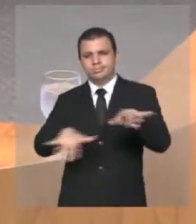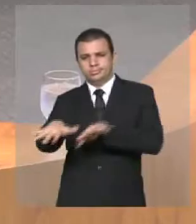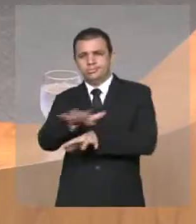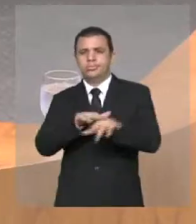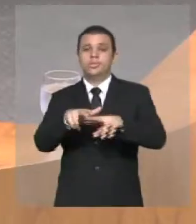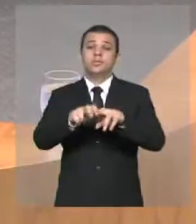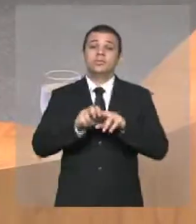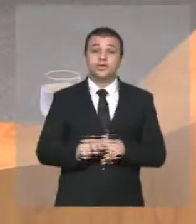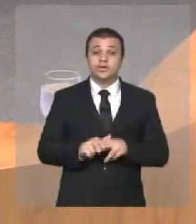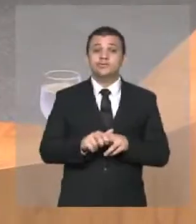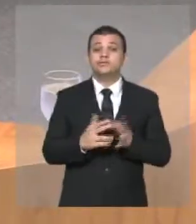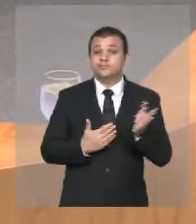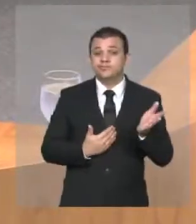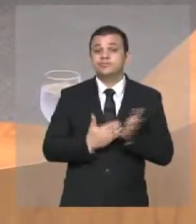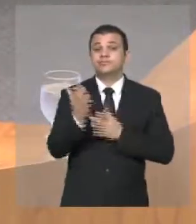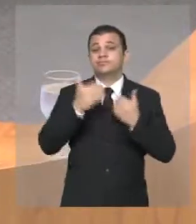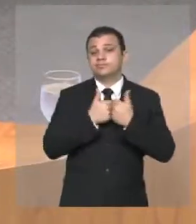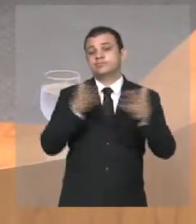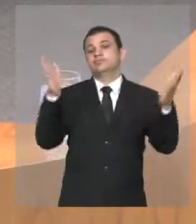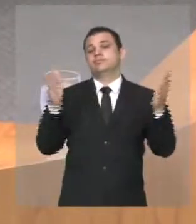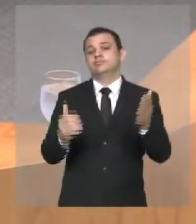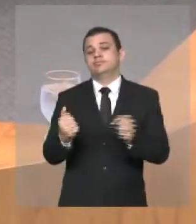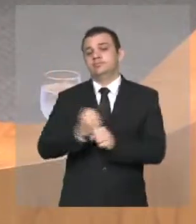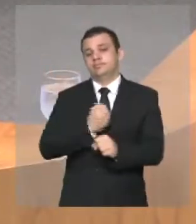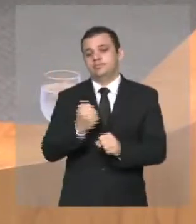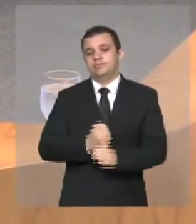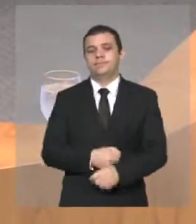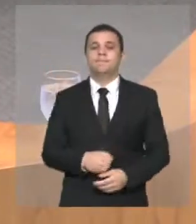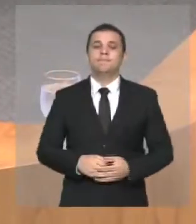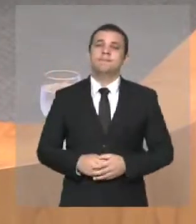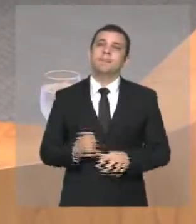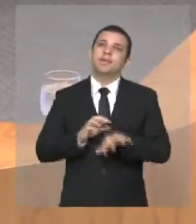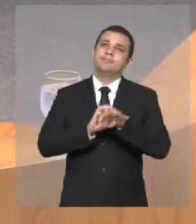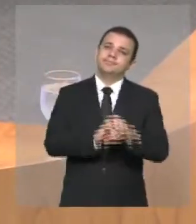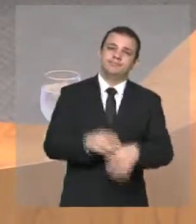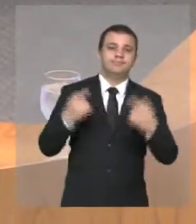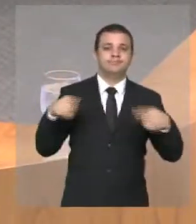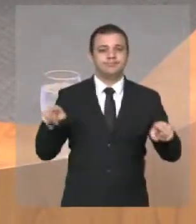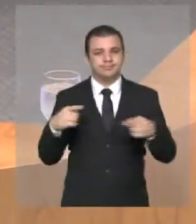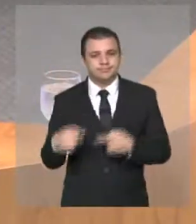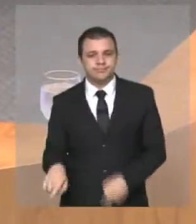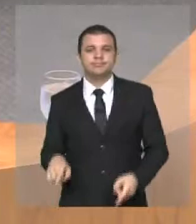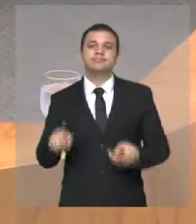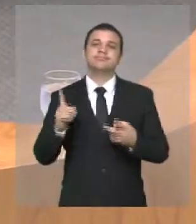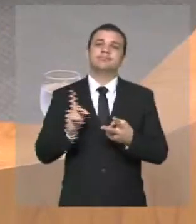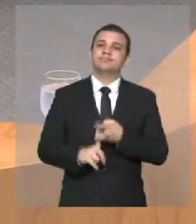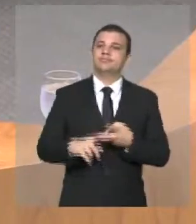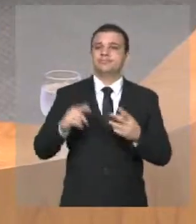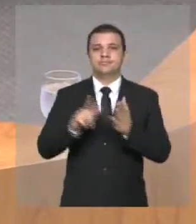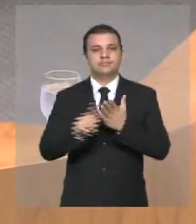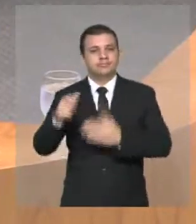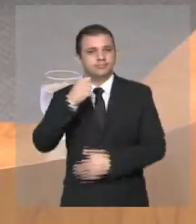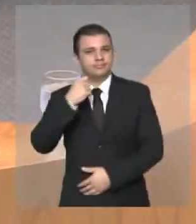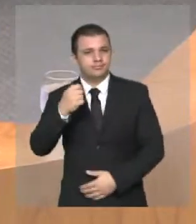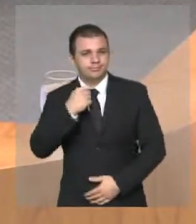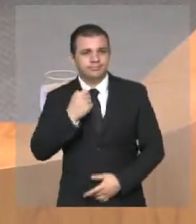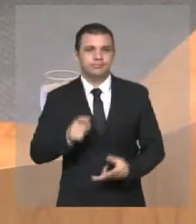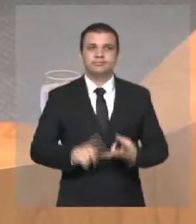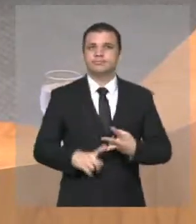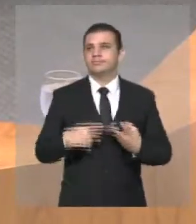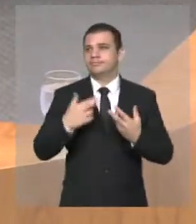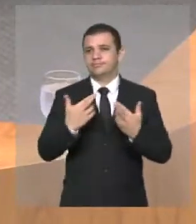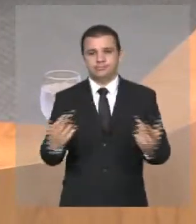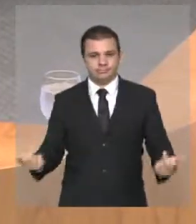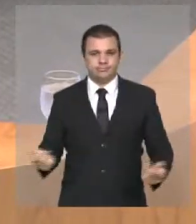do lançamento. E aí levaram para o local, banda de música, charanga, imprensa, e lá